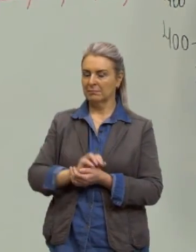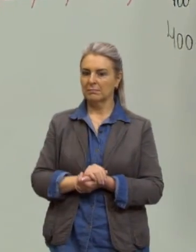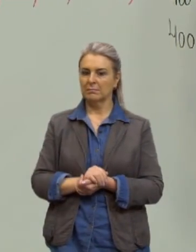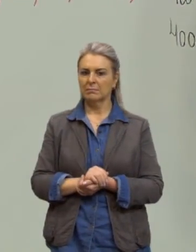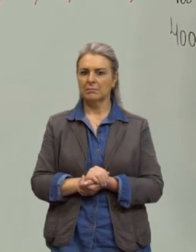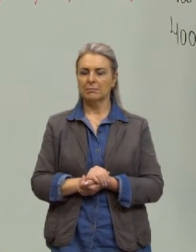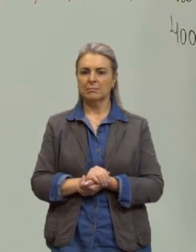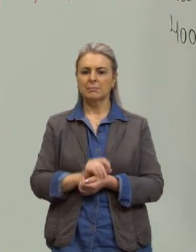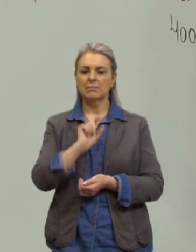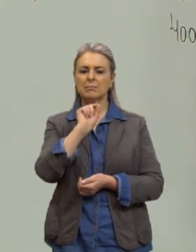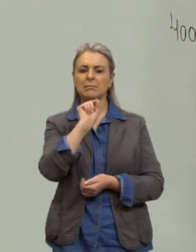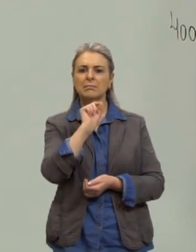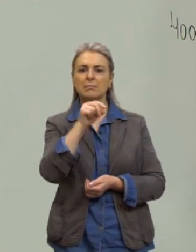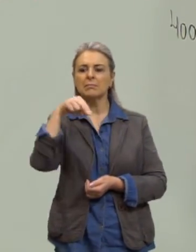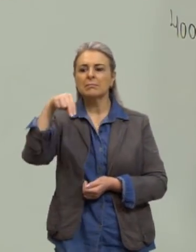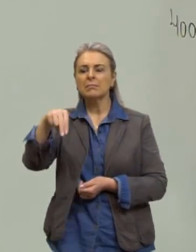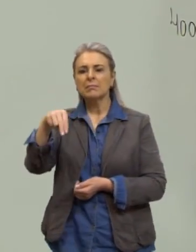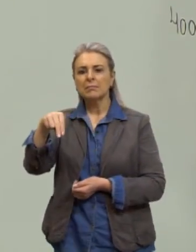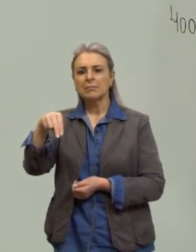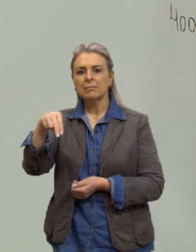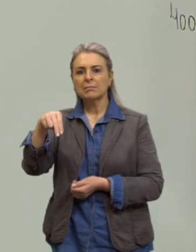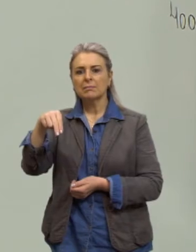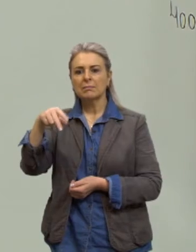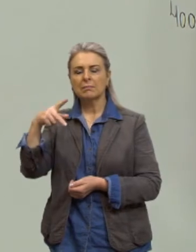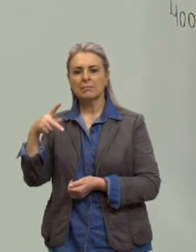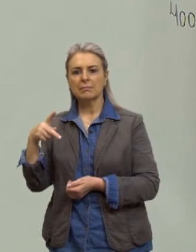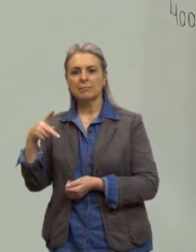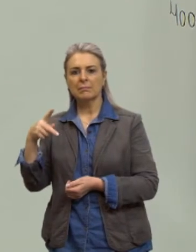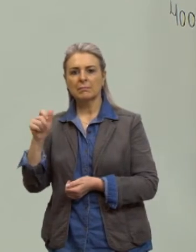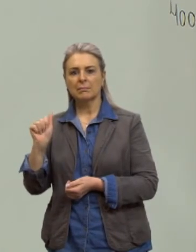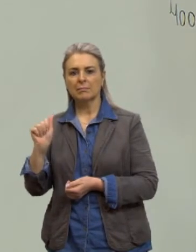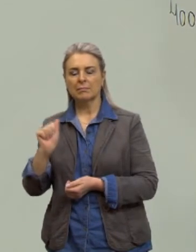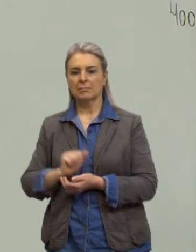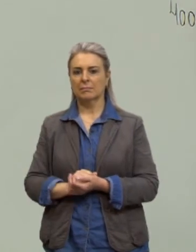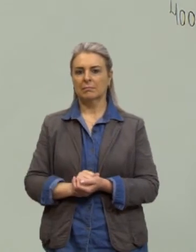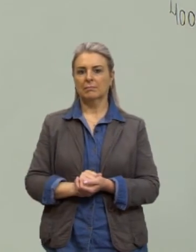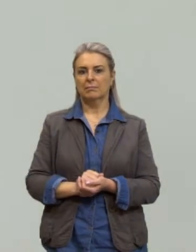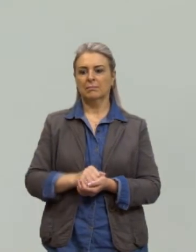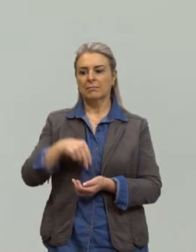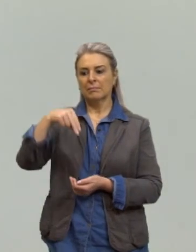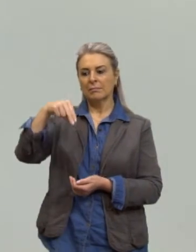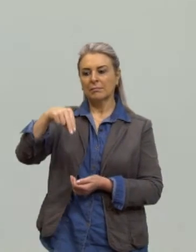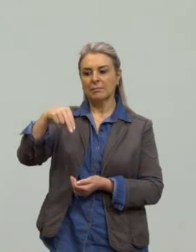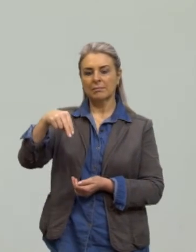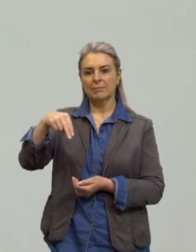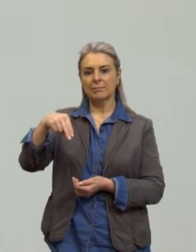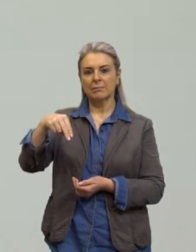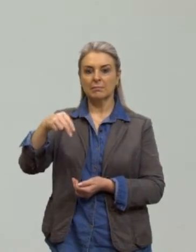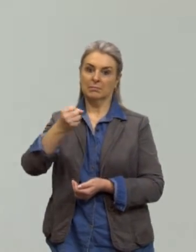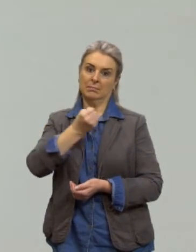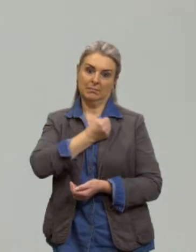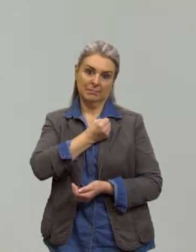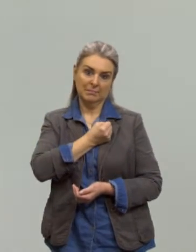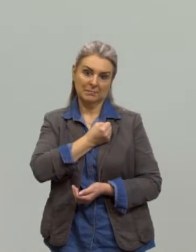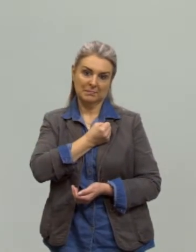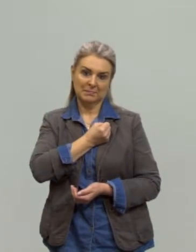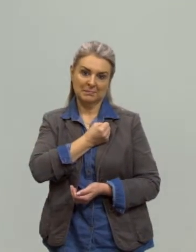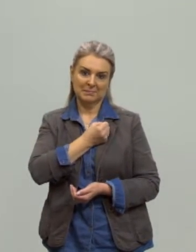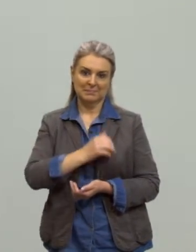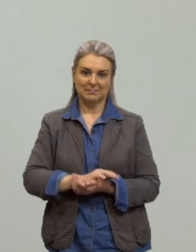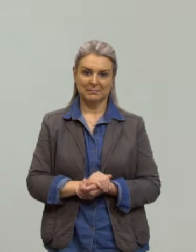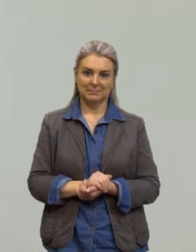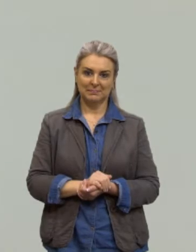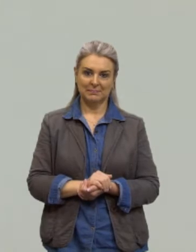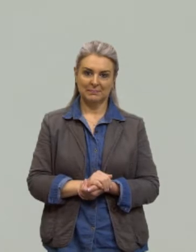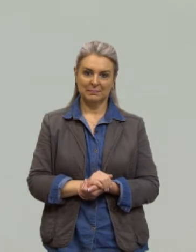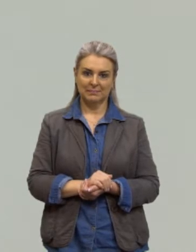nas nossas progressões é o número de termos ou seja o número de